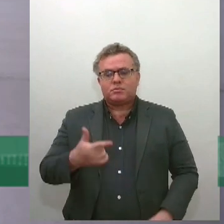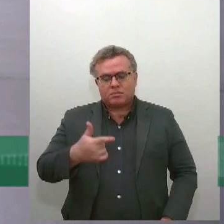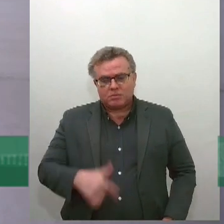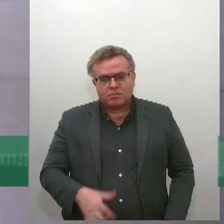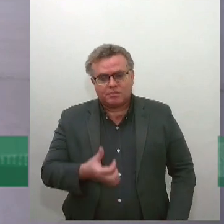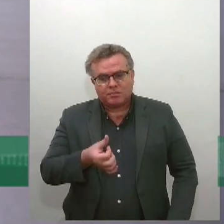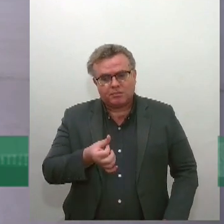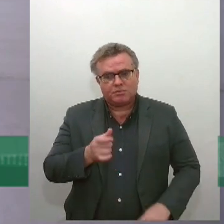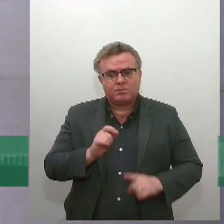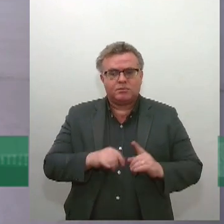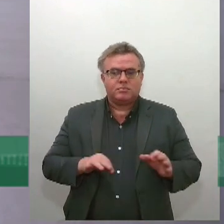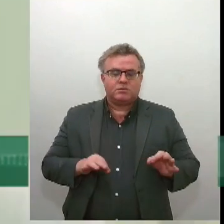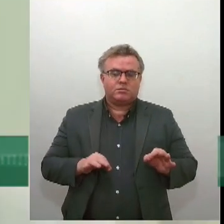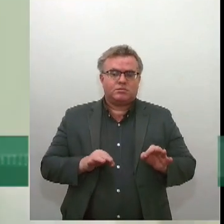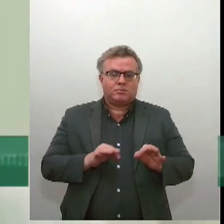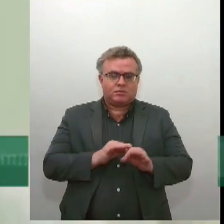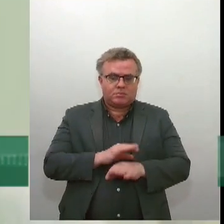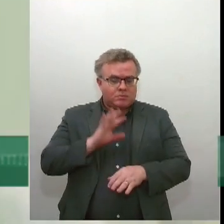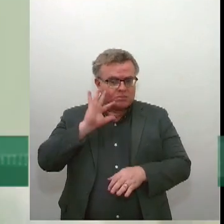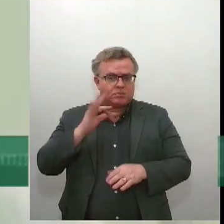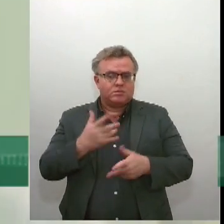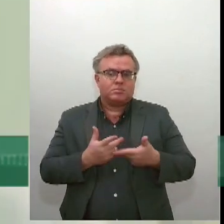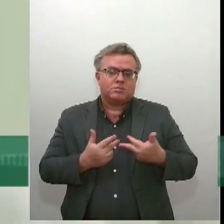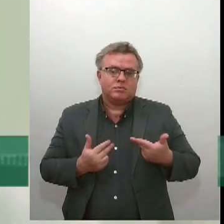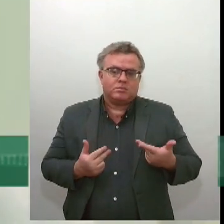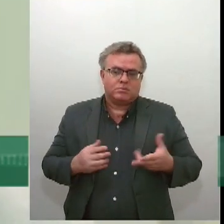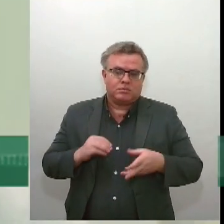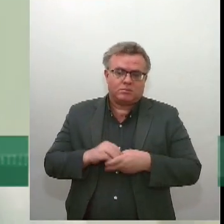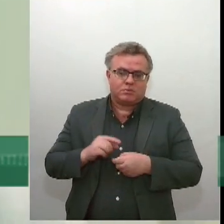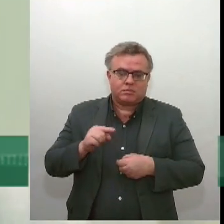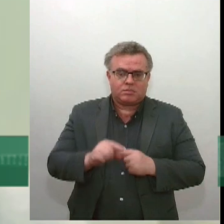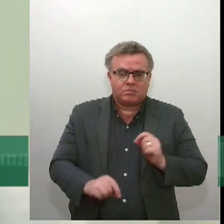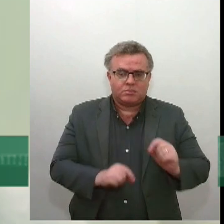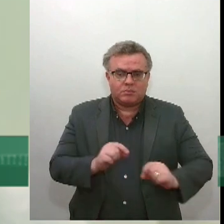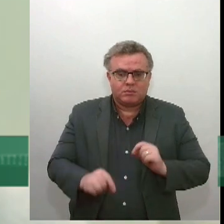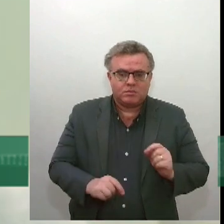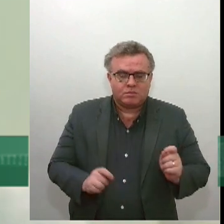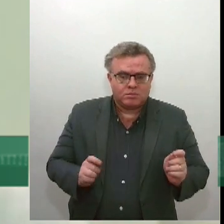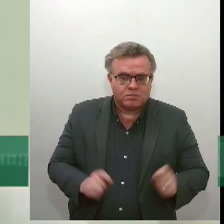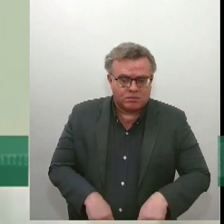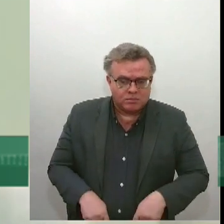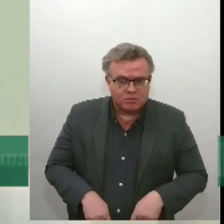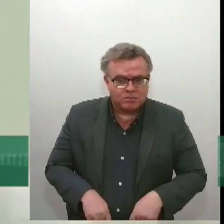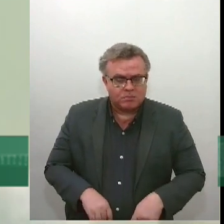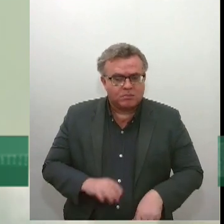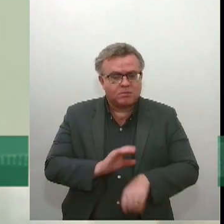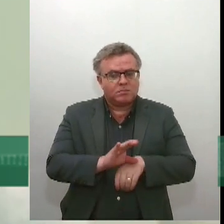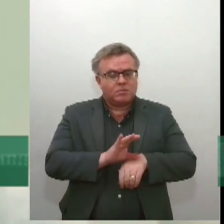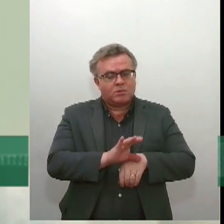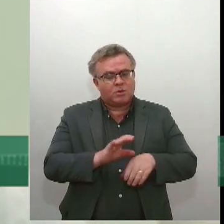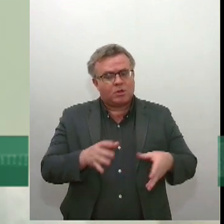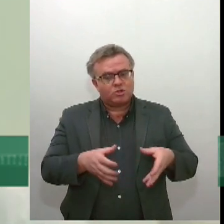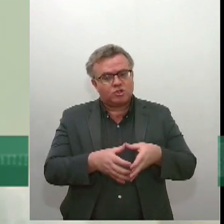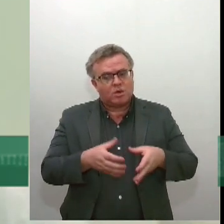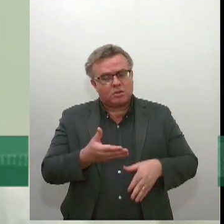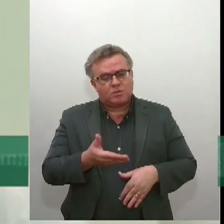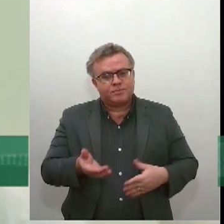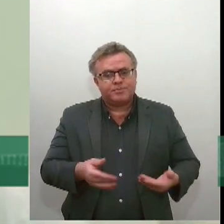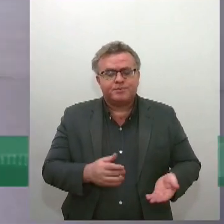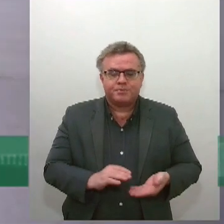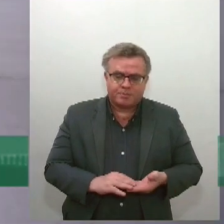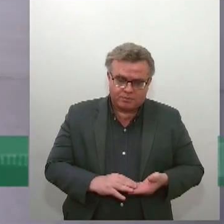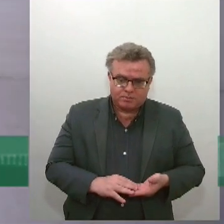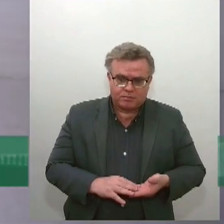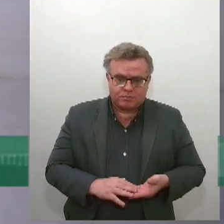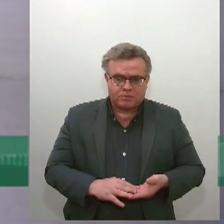decisões monocráticas que existirem naquele momento serem decididas pelo colegiado. Ok. Eu vou só trazer mais um trechinho